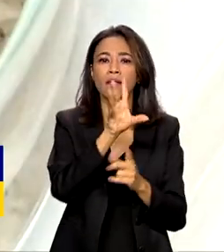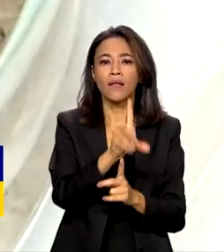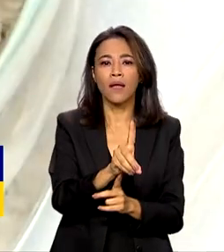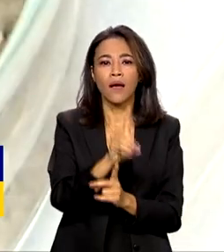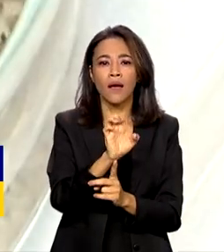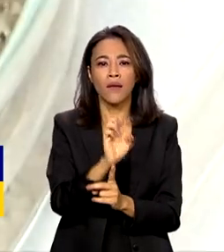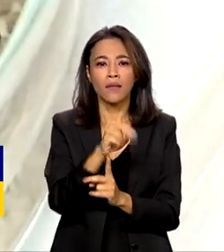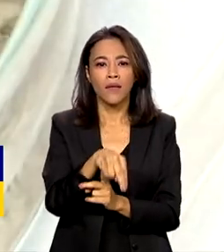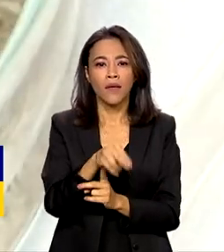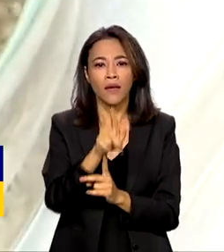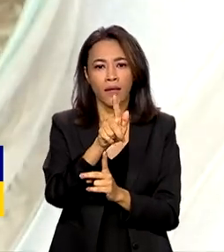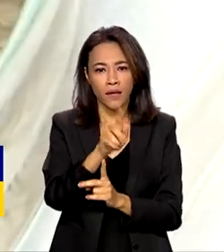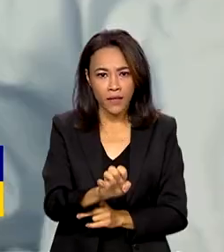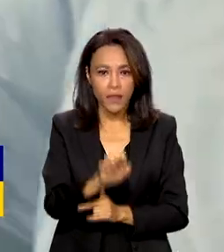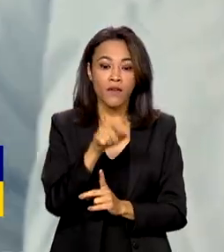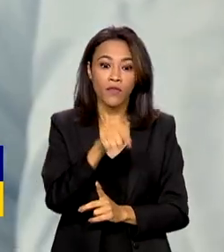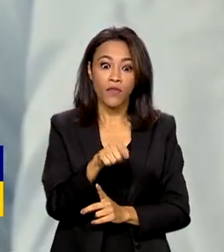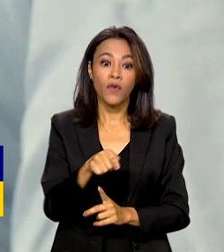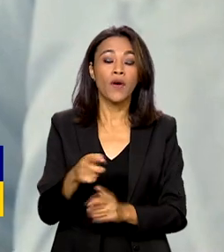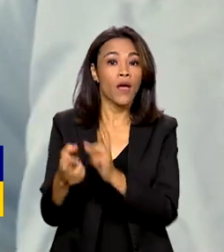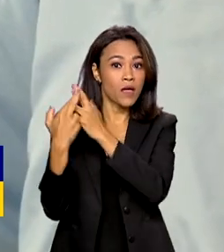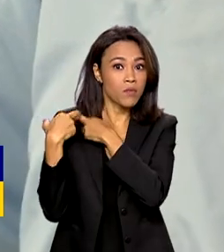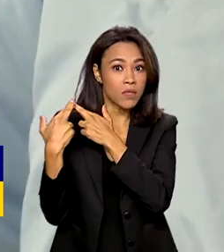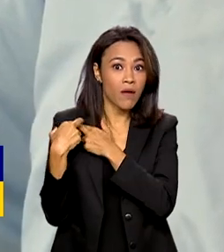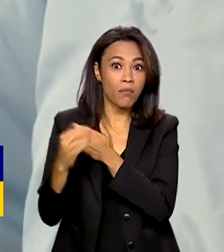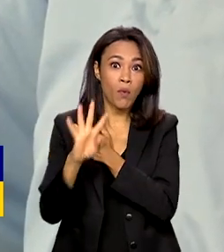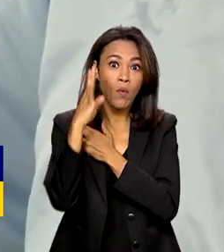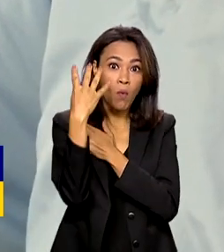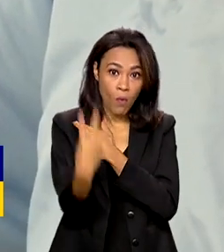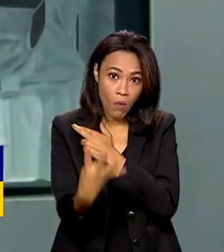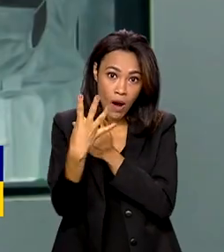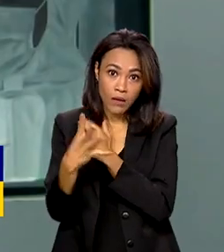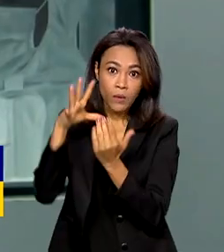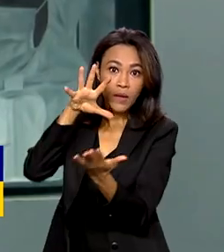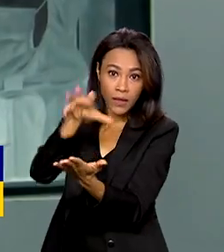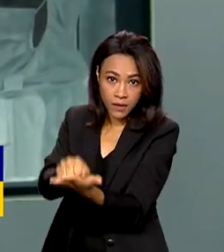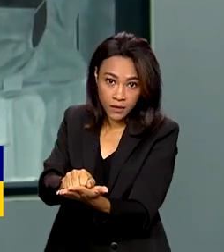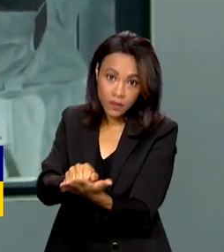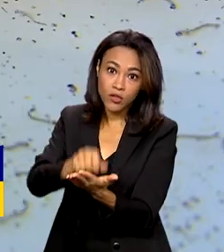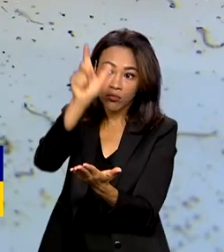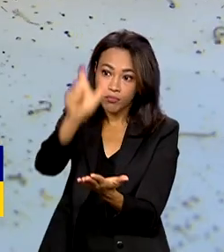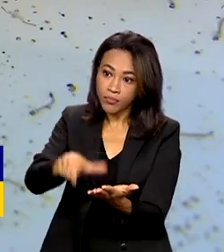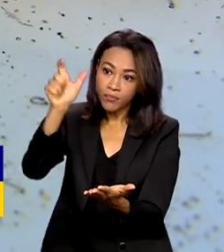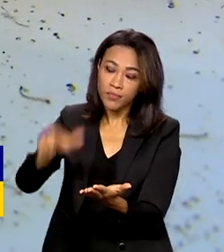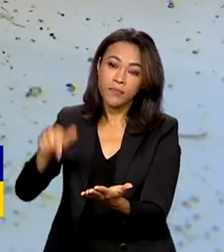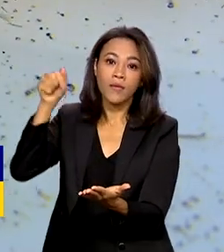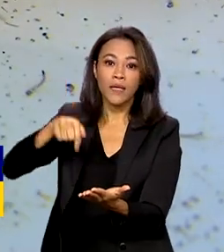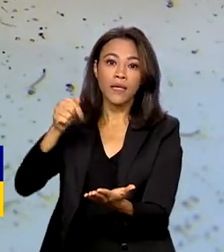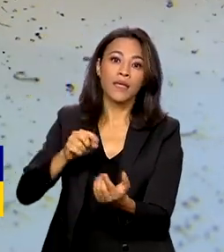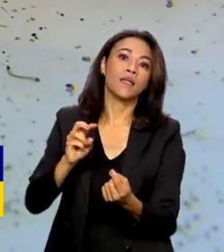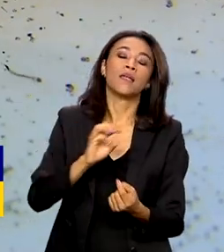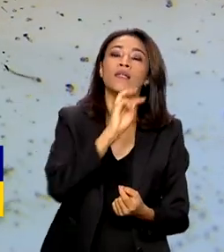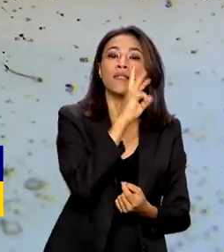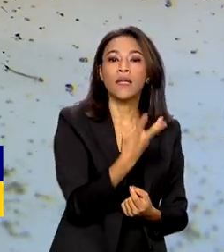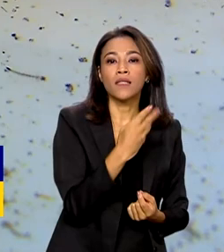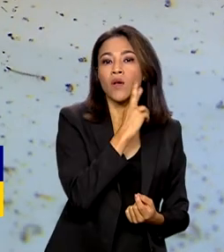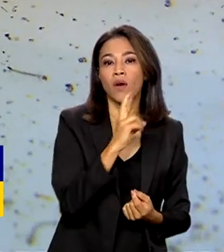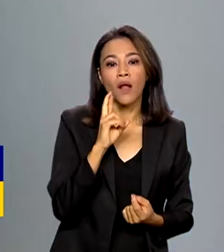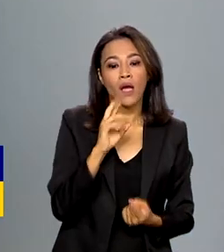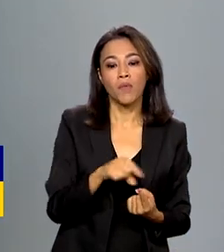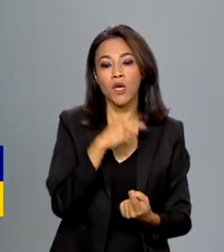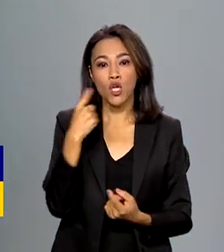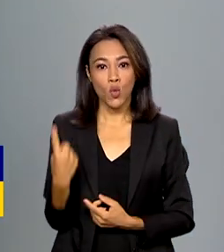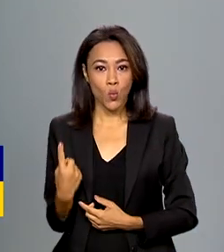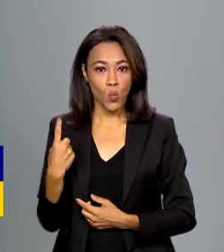responsável por quatro casos registrados no país neste ano. Três em Roraima e um no Paraná.